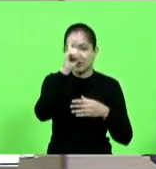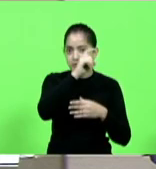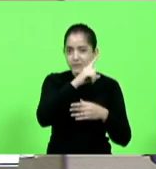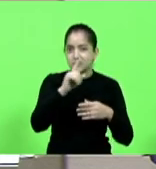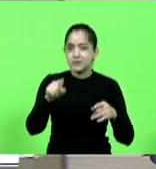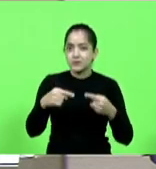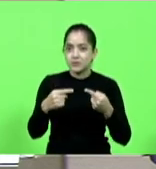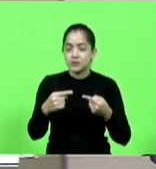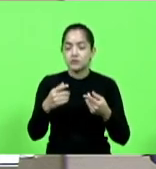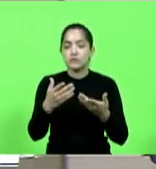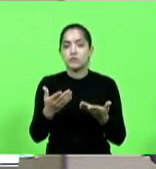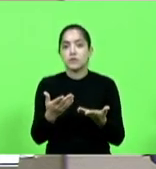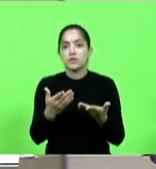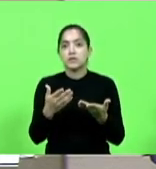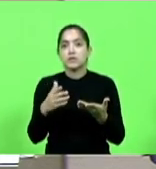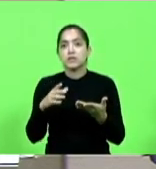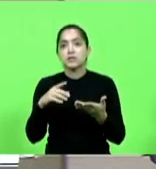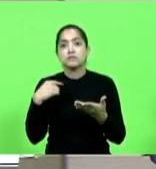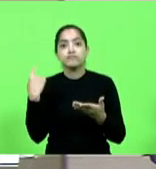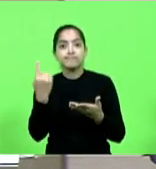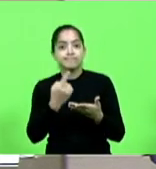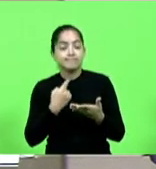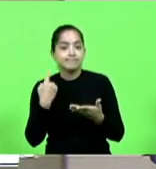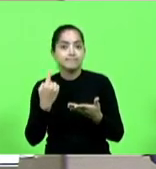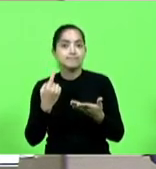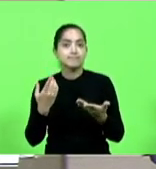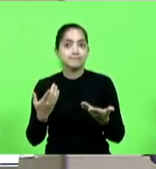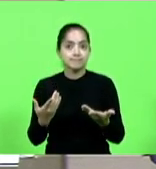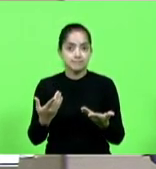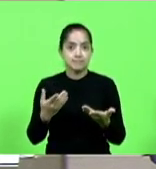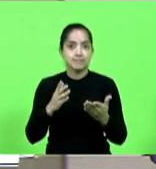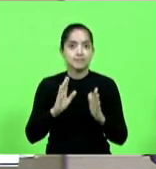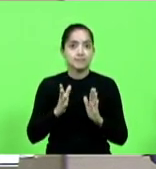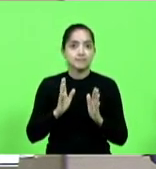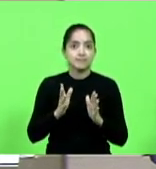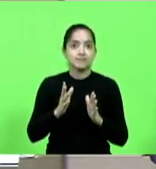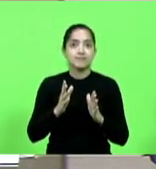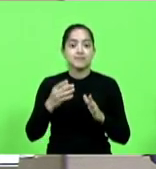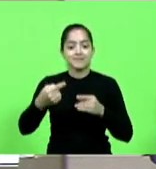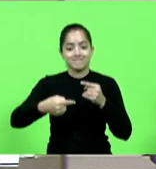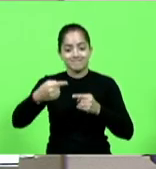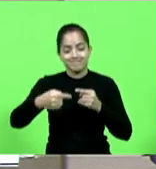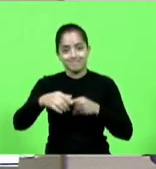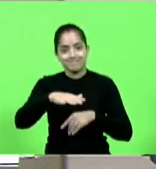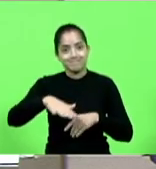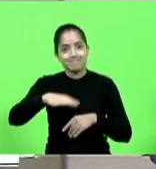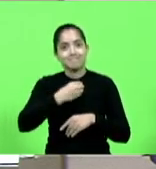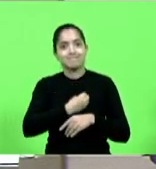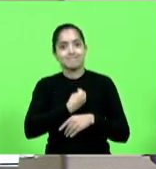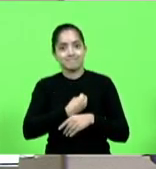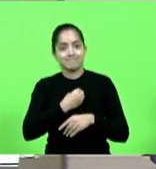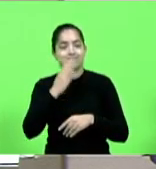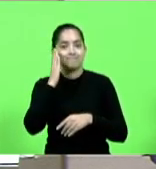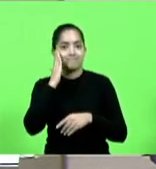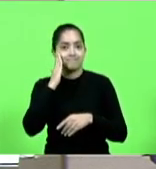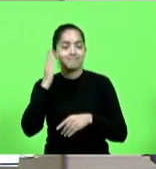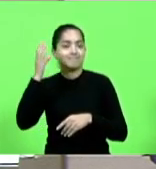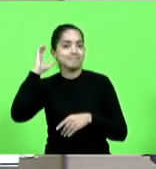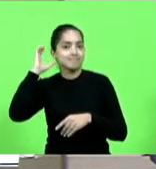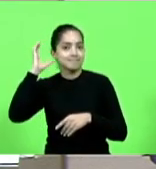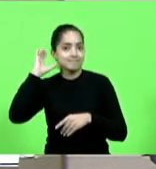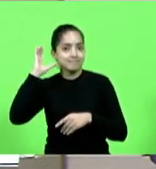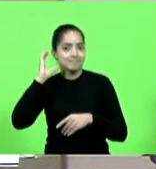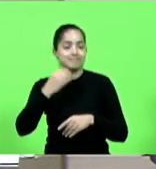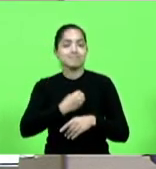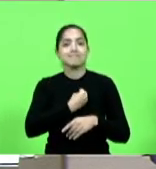e além disso nós todos que estamos aqui no parlamento e tantos quantos já passaram pela vida política sabem da importância da rádio na vida